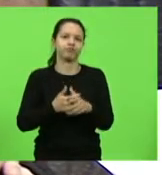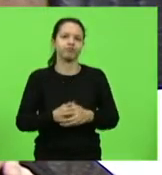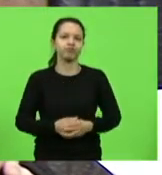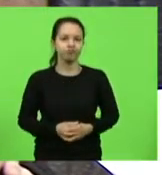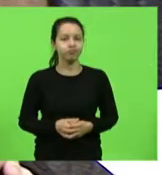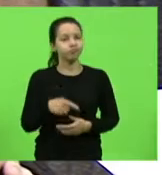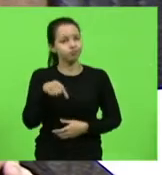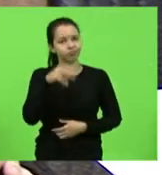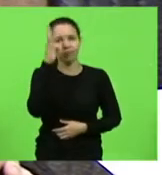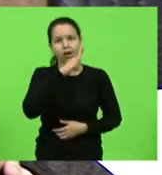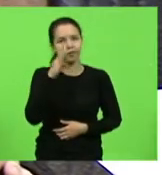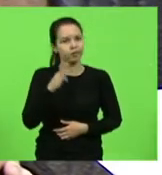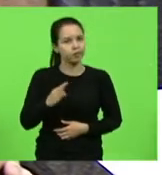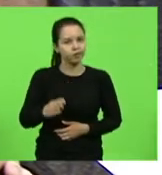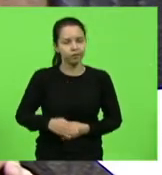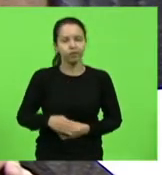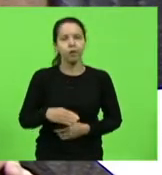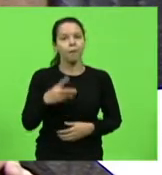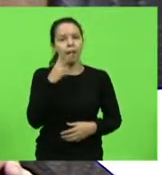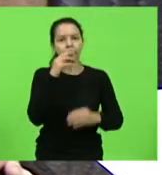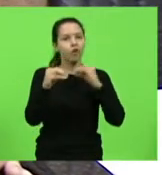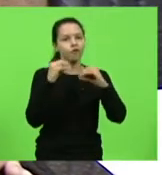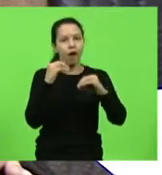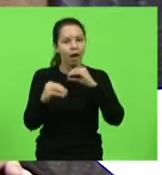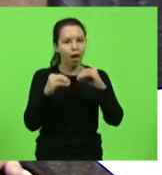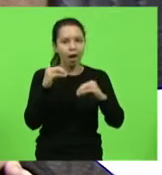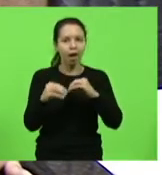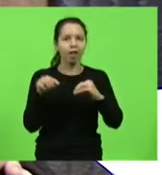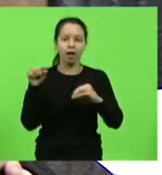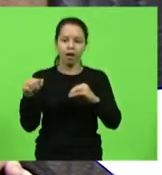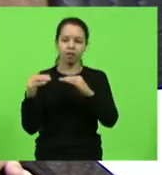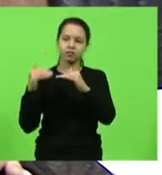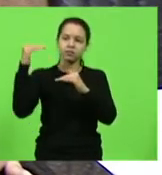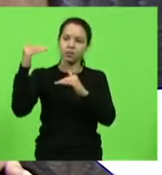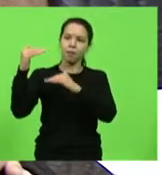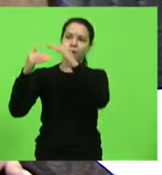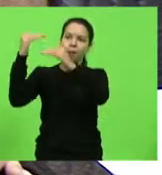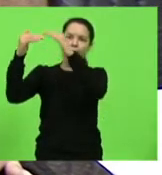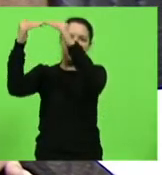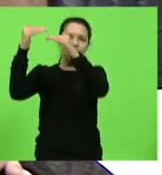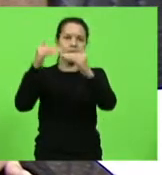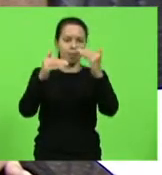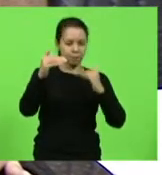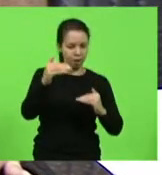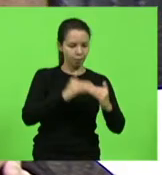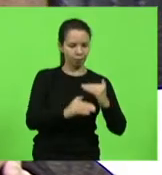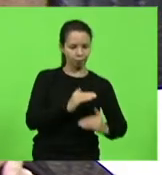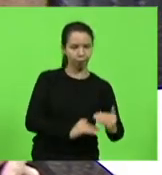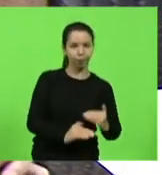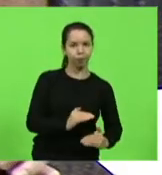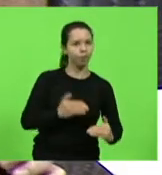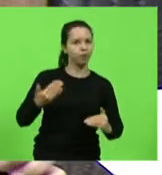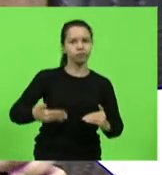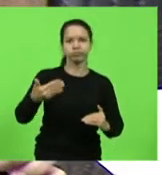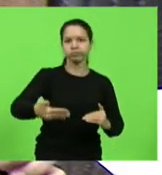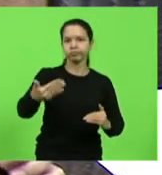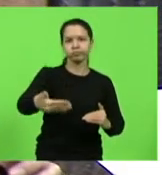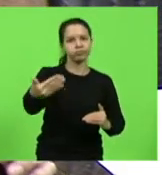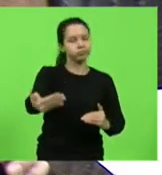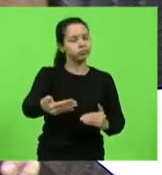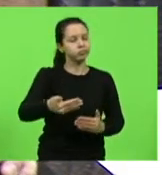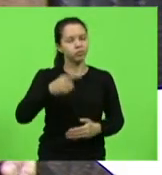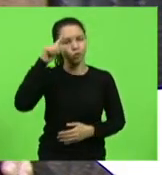triste novela, quem está em cima sobe, quem está embaixo desce, e assim vai indo, dia a dia. E não, a grande